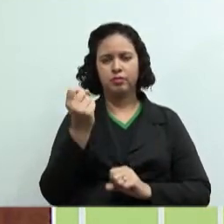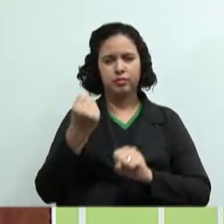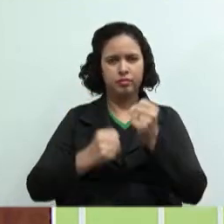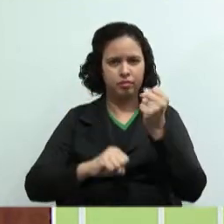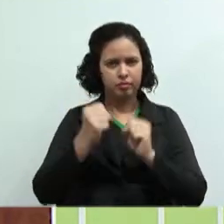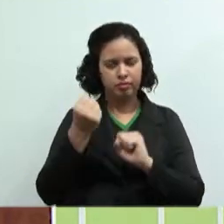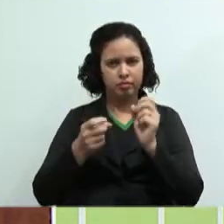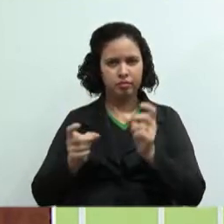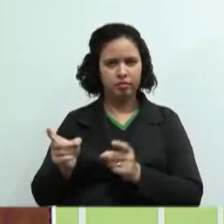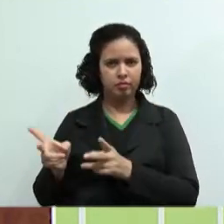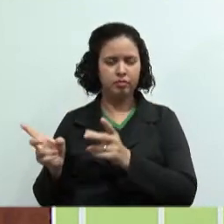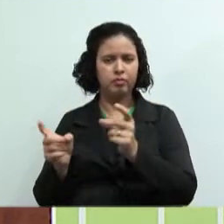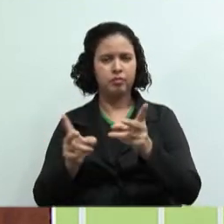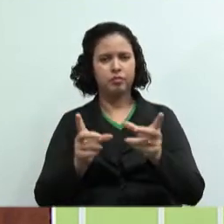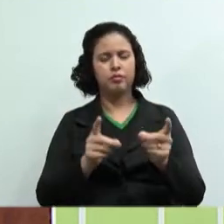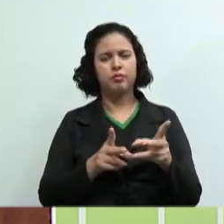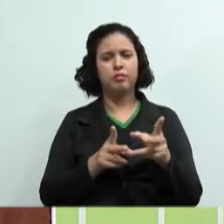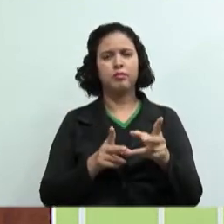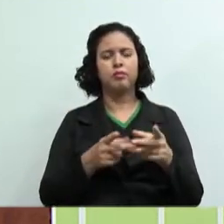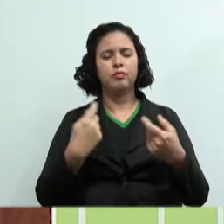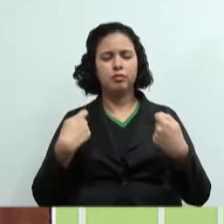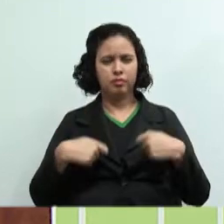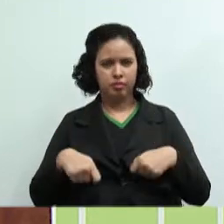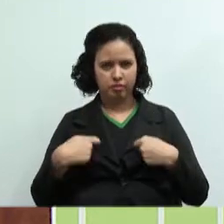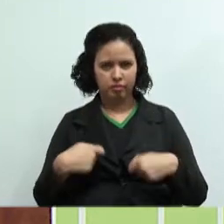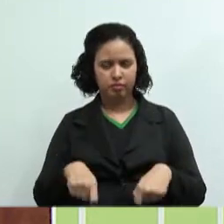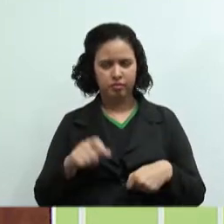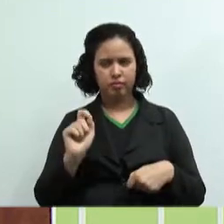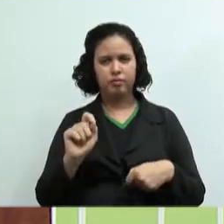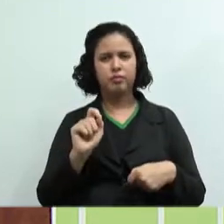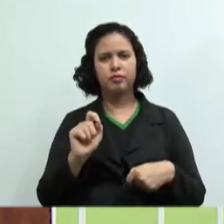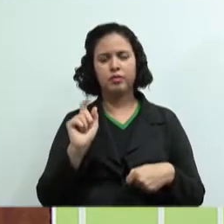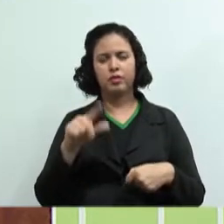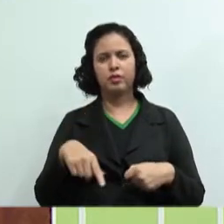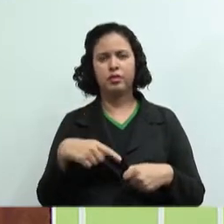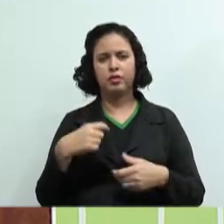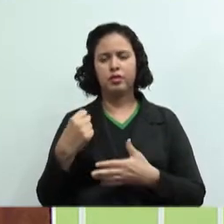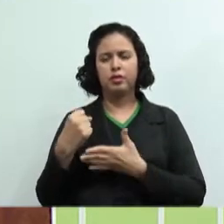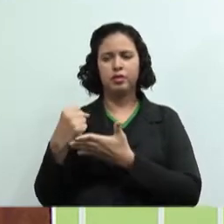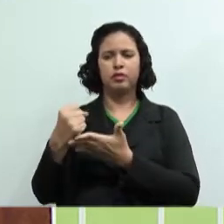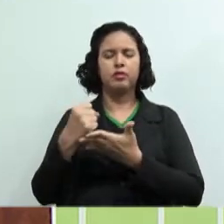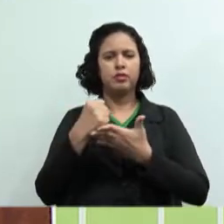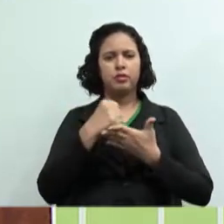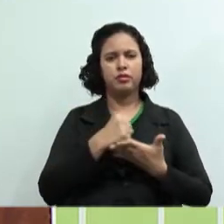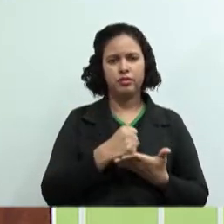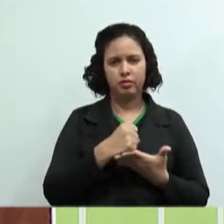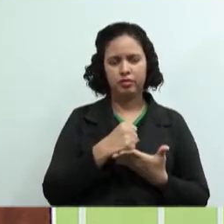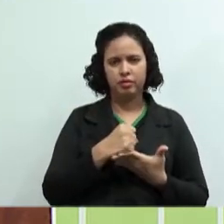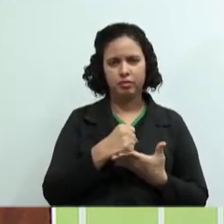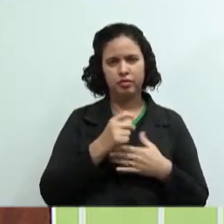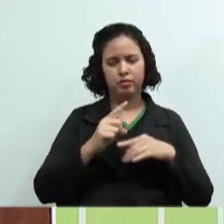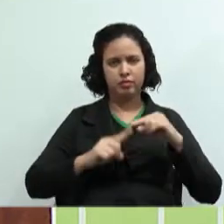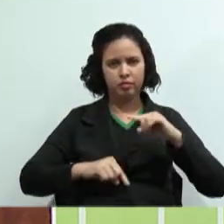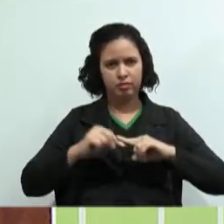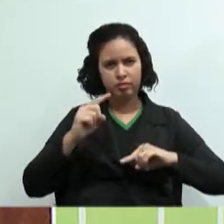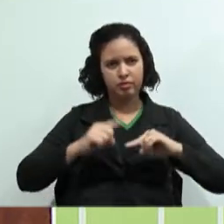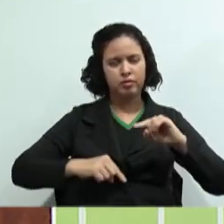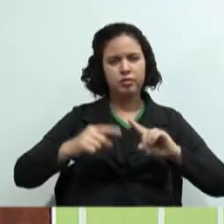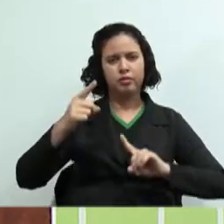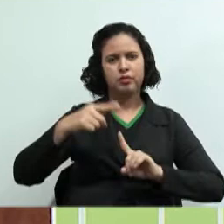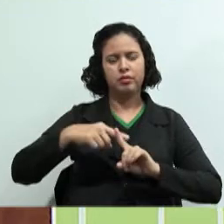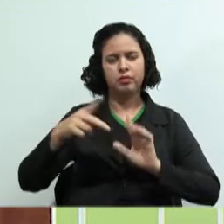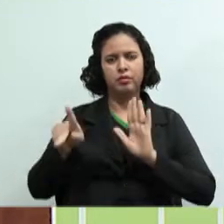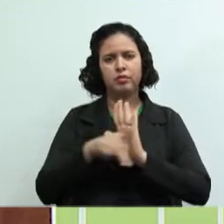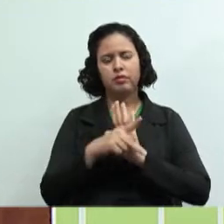comercializar nessa cooperativa? Com certeza a gente vai buscar o quê? Produtos típicos da nossa região. Por quê? Porque é mais fácil encontrar.